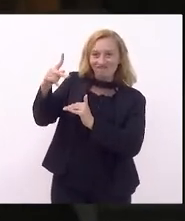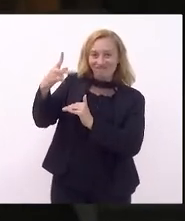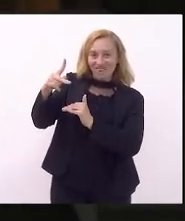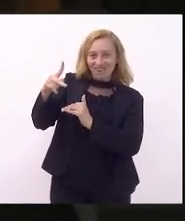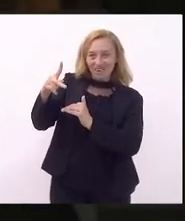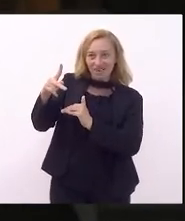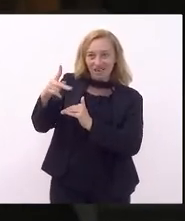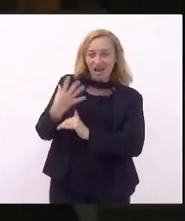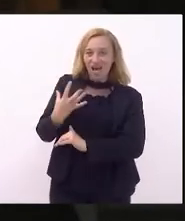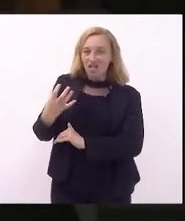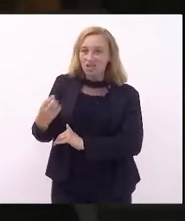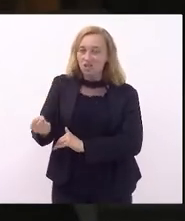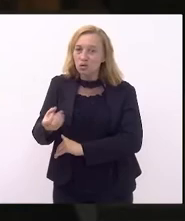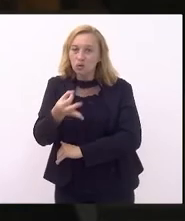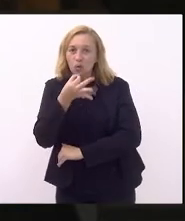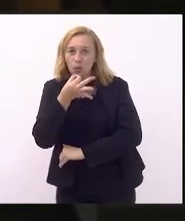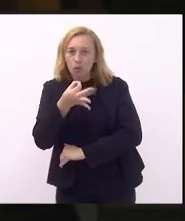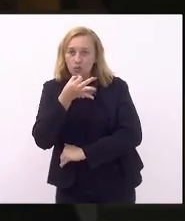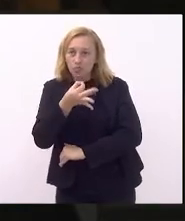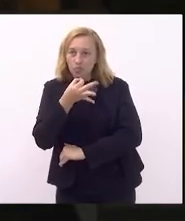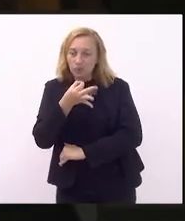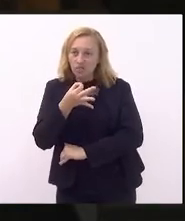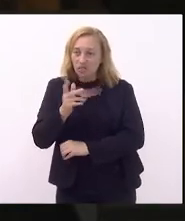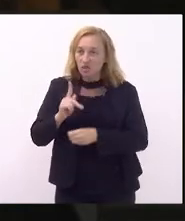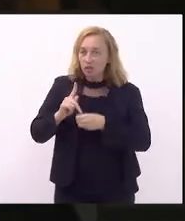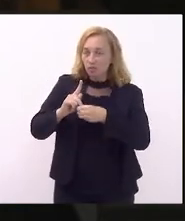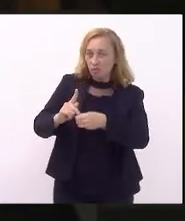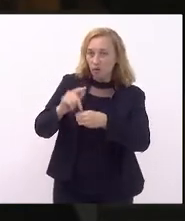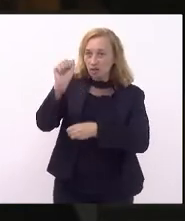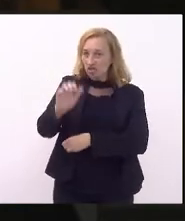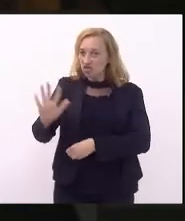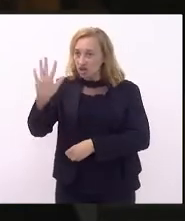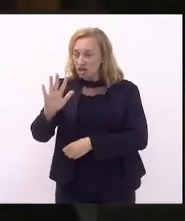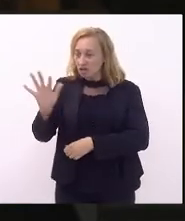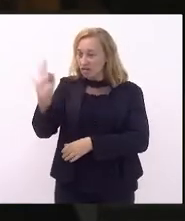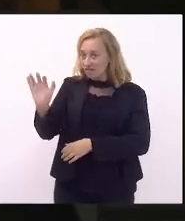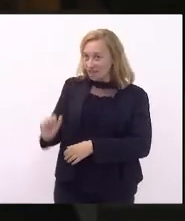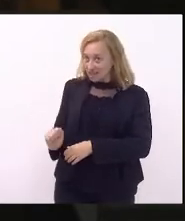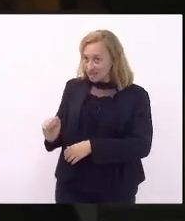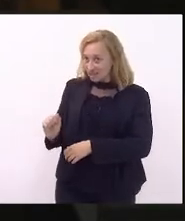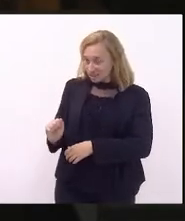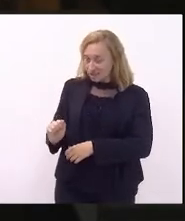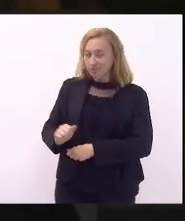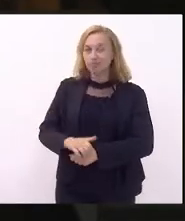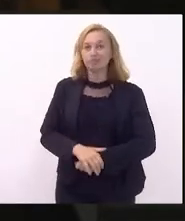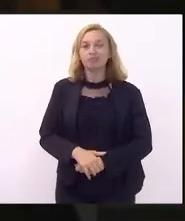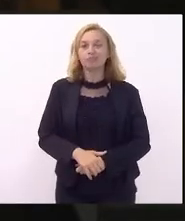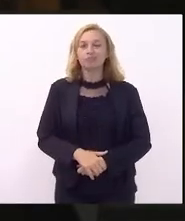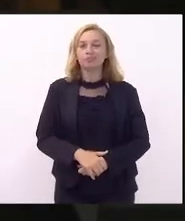acolheu o parecer da Procuradoria Geral da Fazenda Nacional,